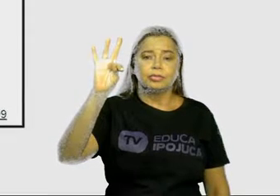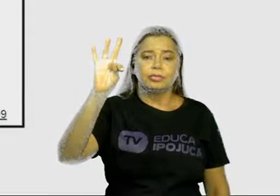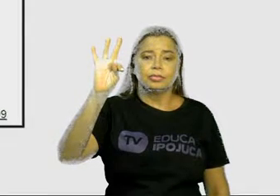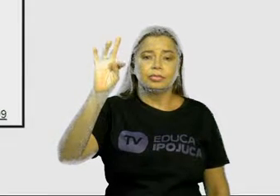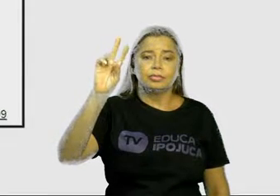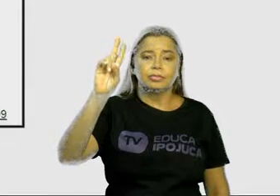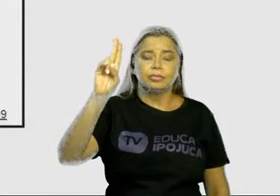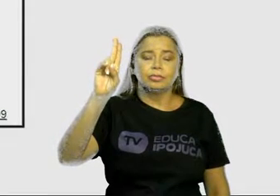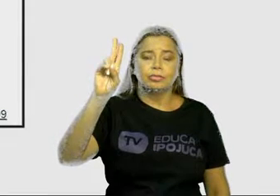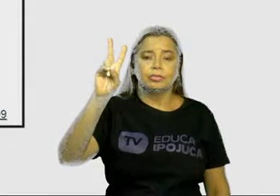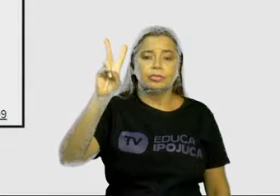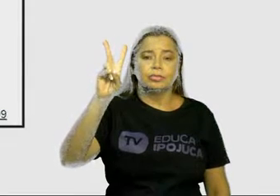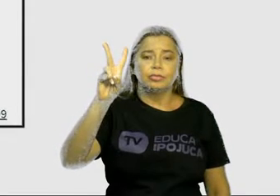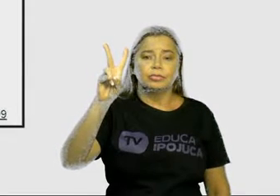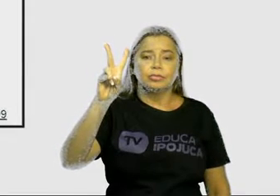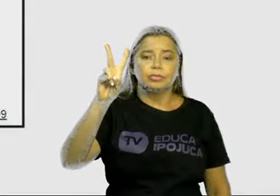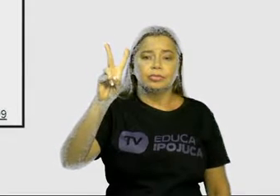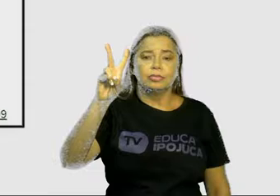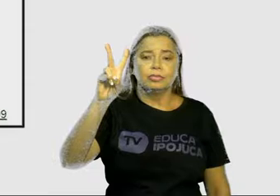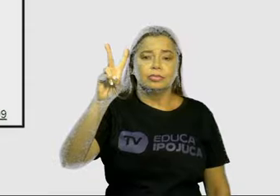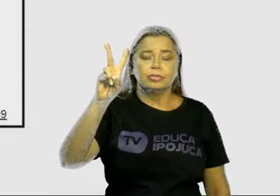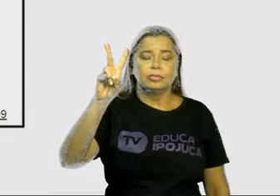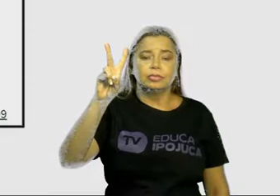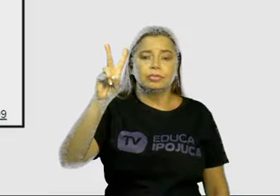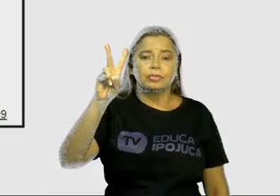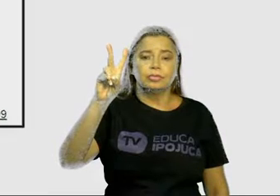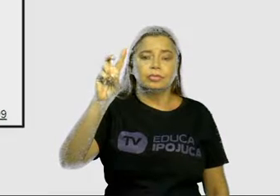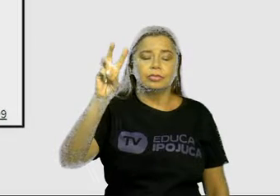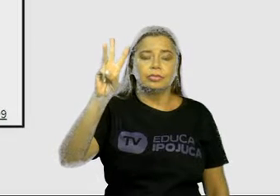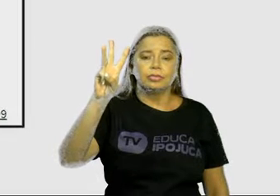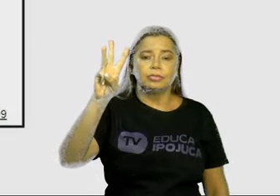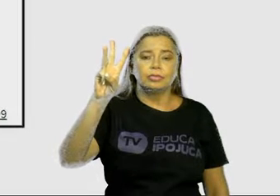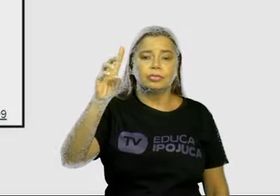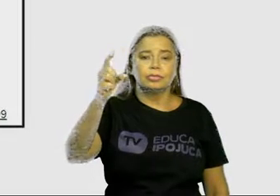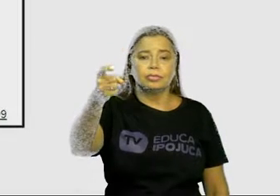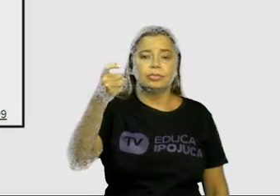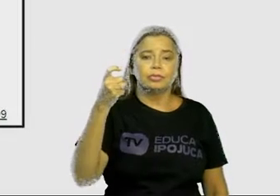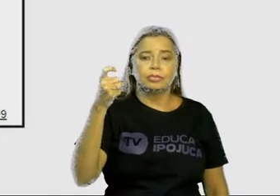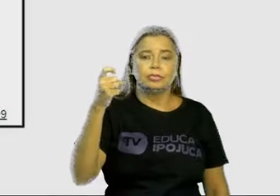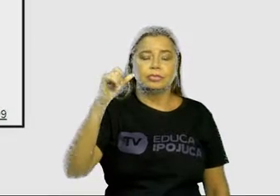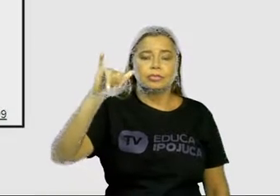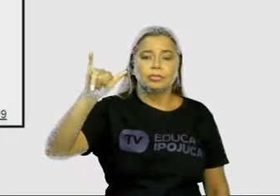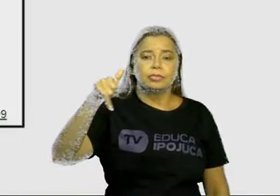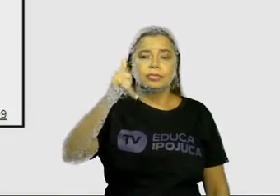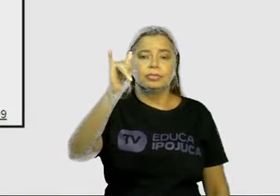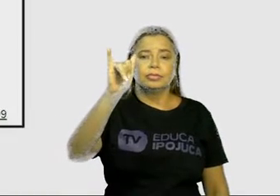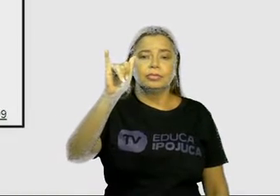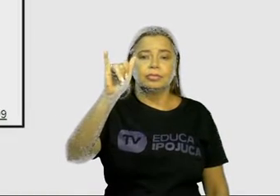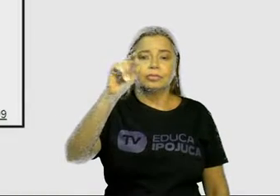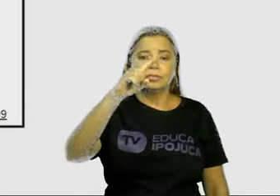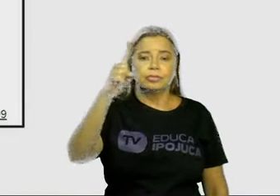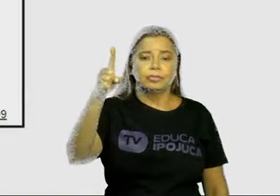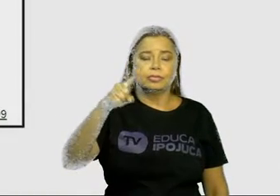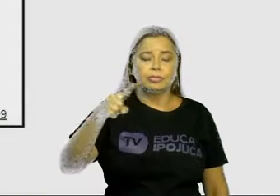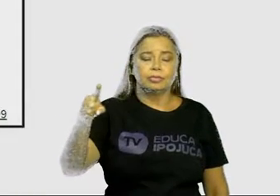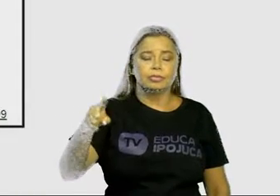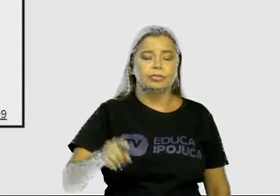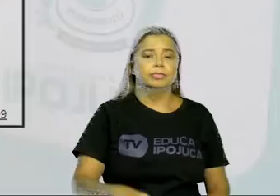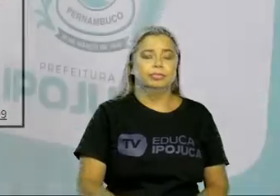T, U, V, W, G, X, Y, Z.